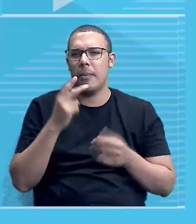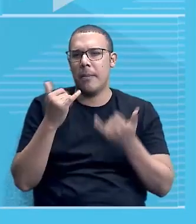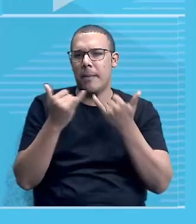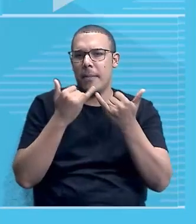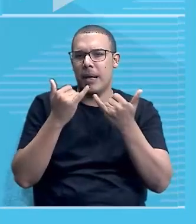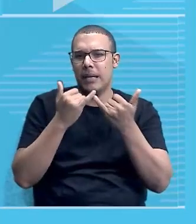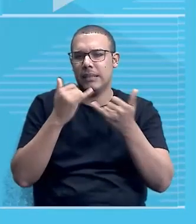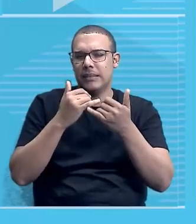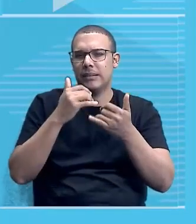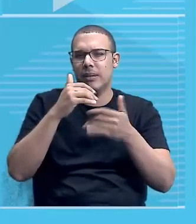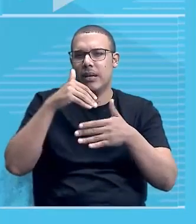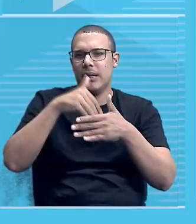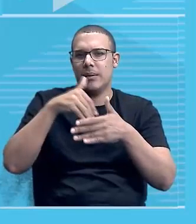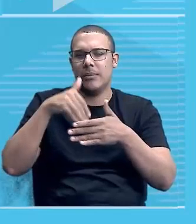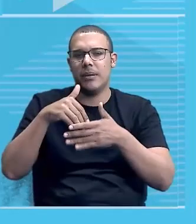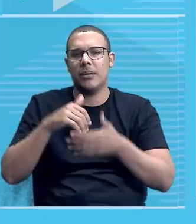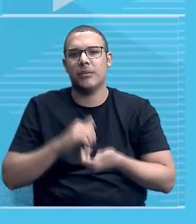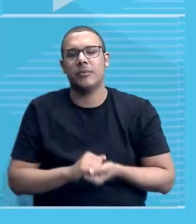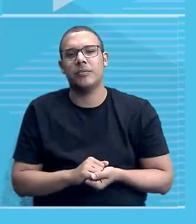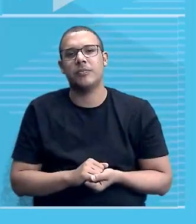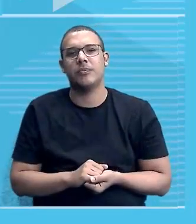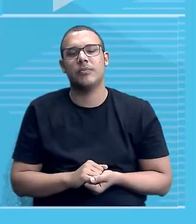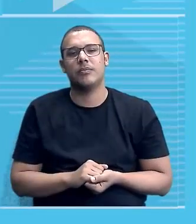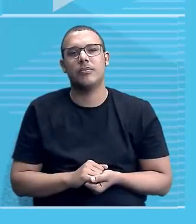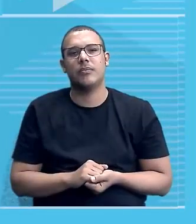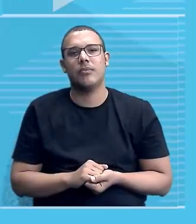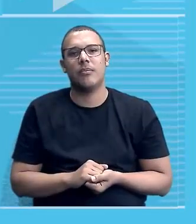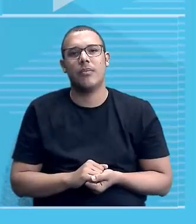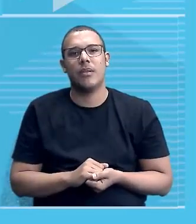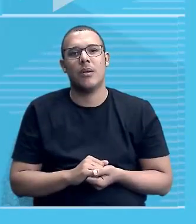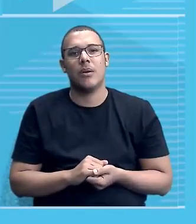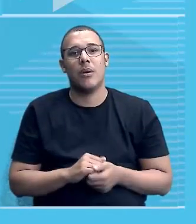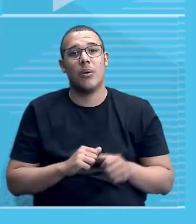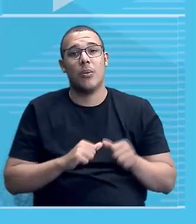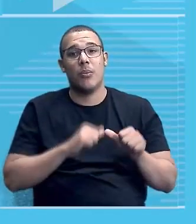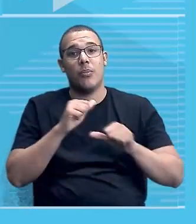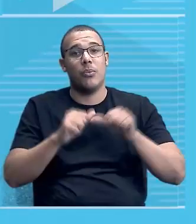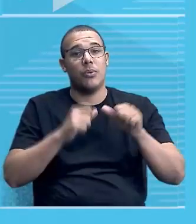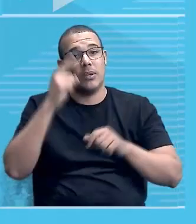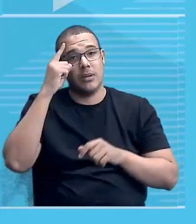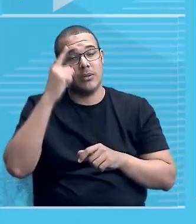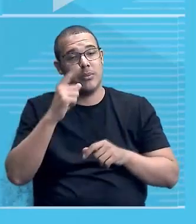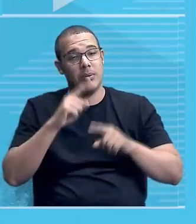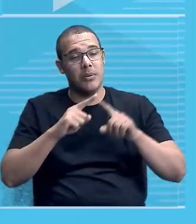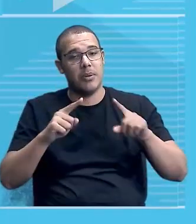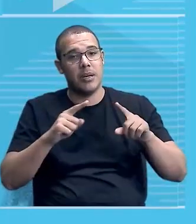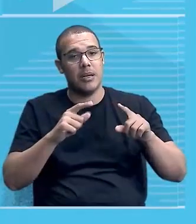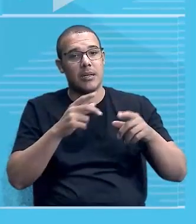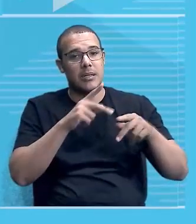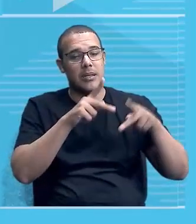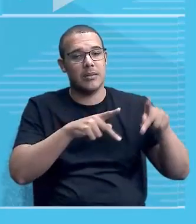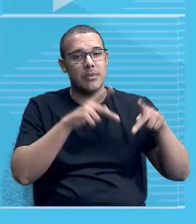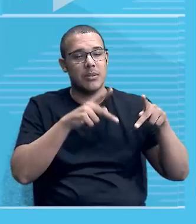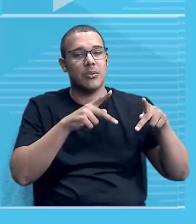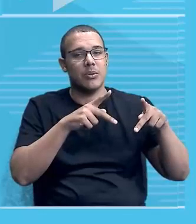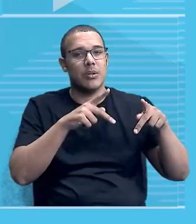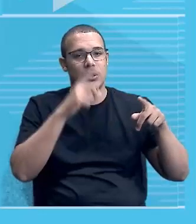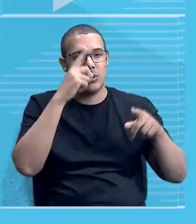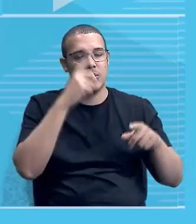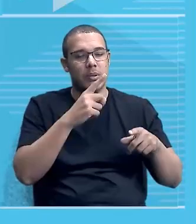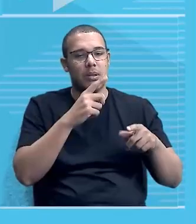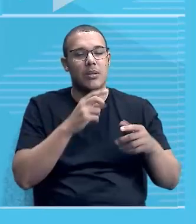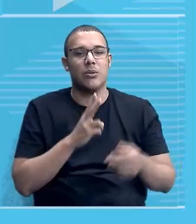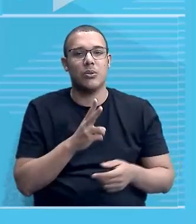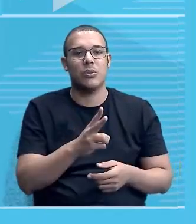ou seja, mudaram os dominadores, mas os dominados continuam o mesmo, os africanos, mudou,